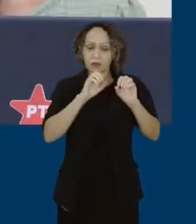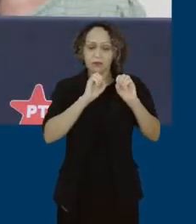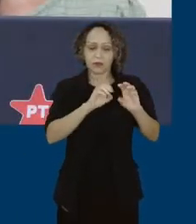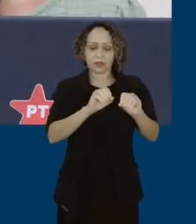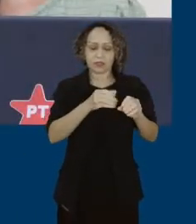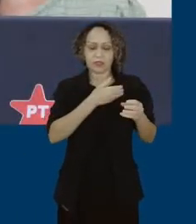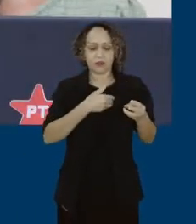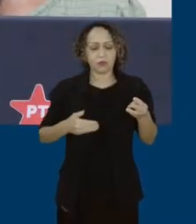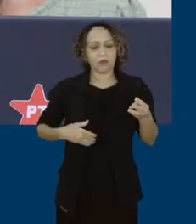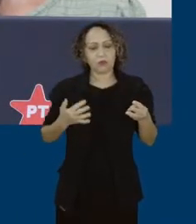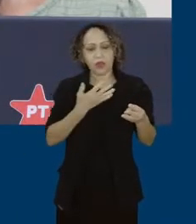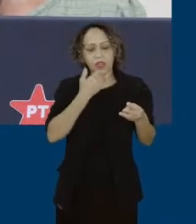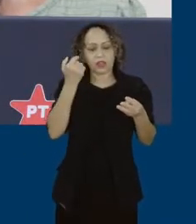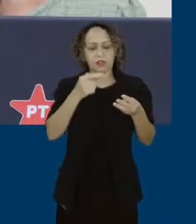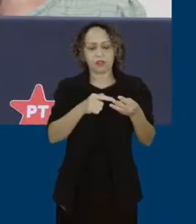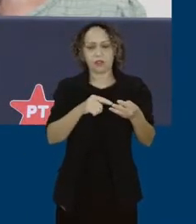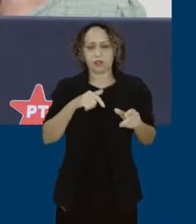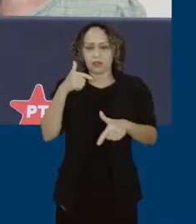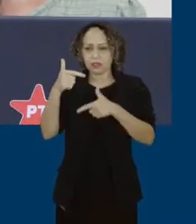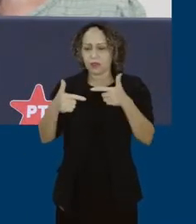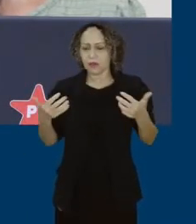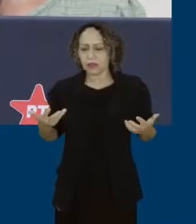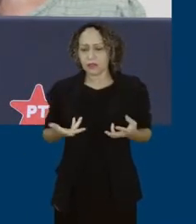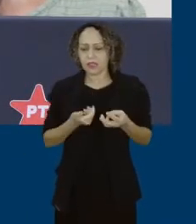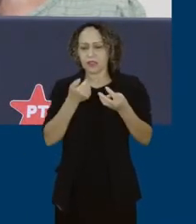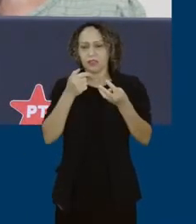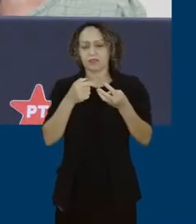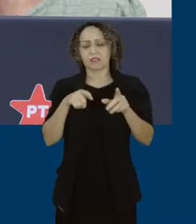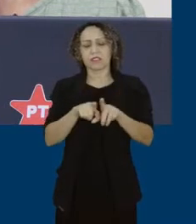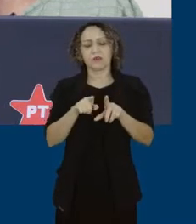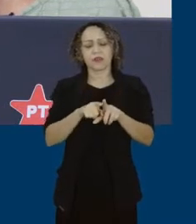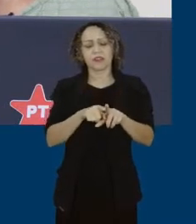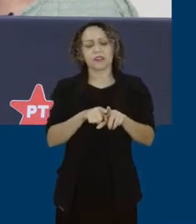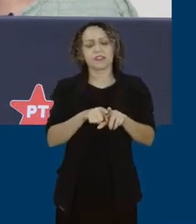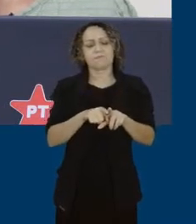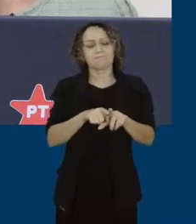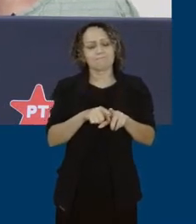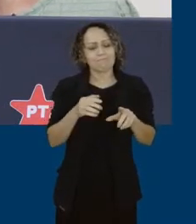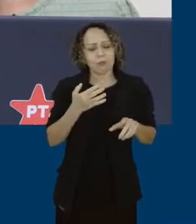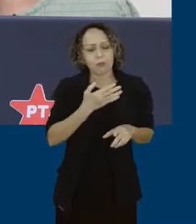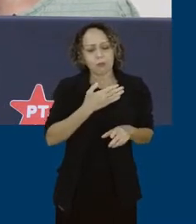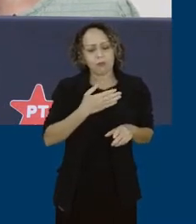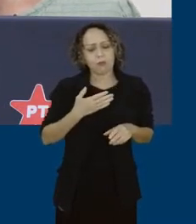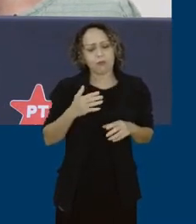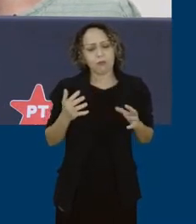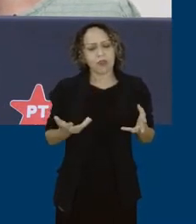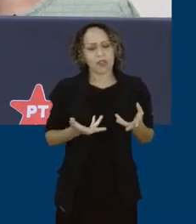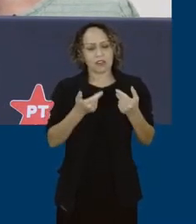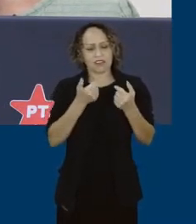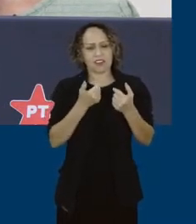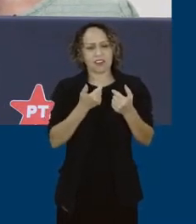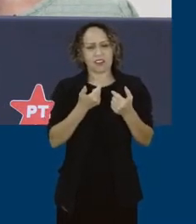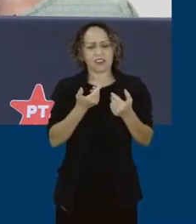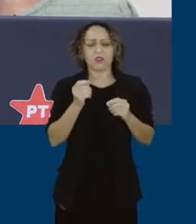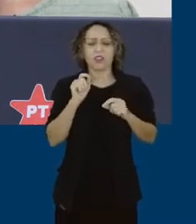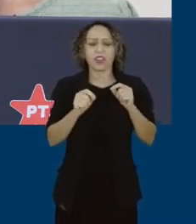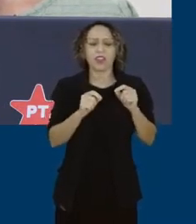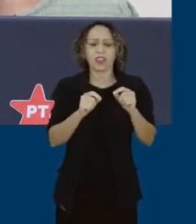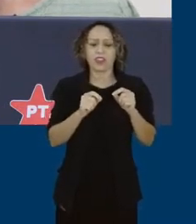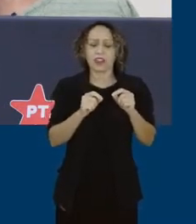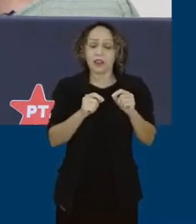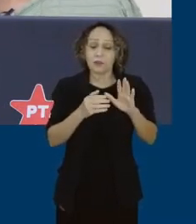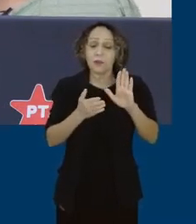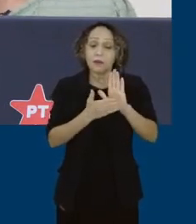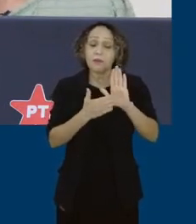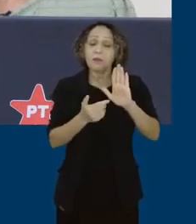condições de trabalho e, enfim, melhorar a prestação do serviço de educação no Brasil, que é uma das prioridades do nosso povo.